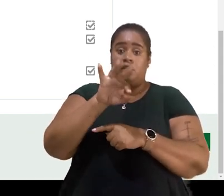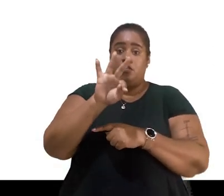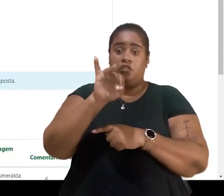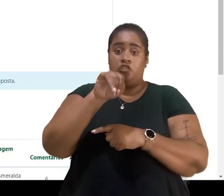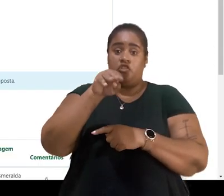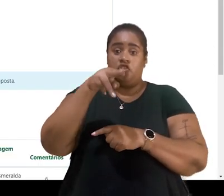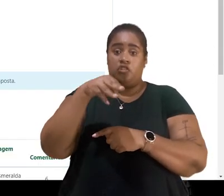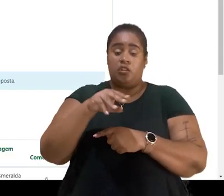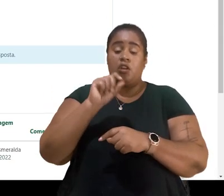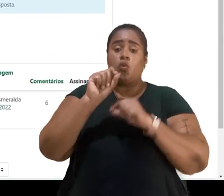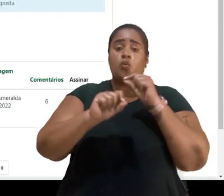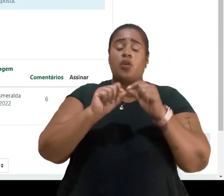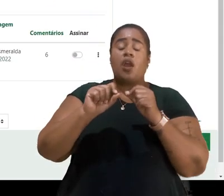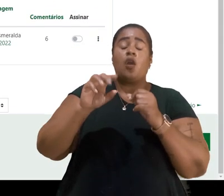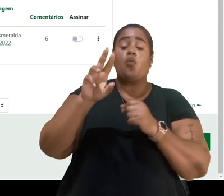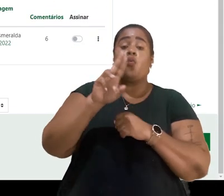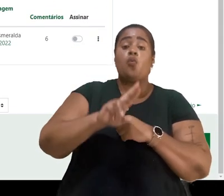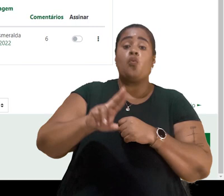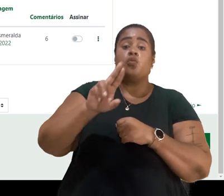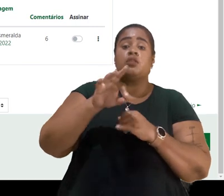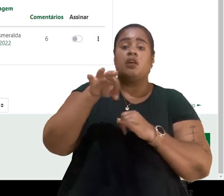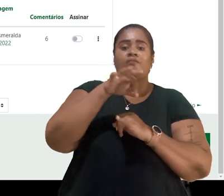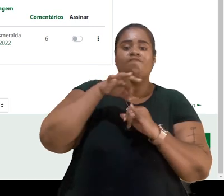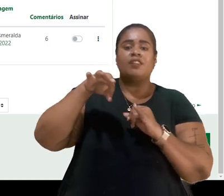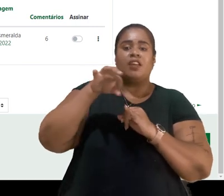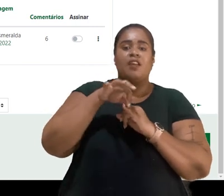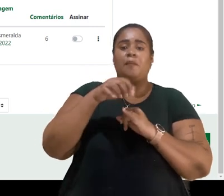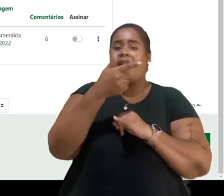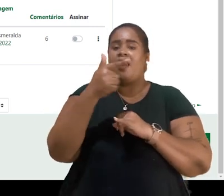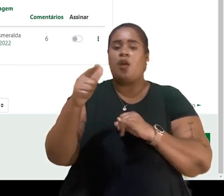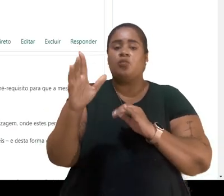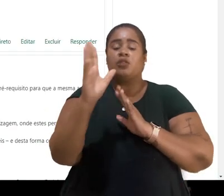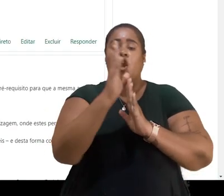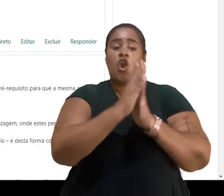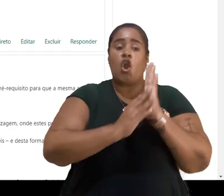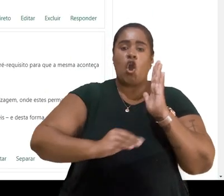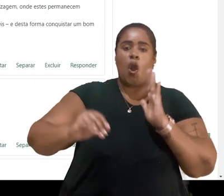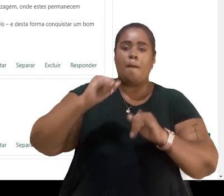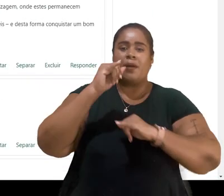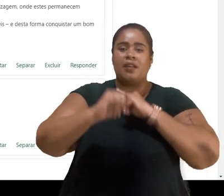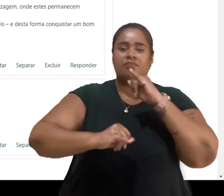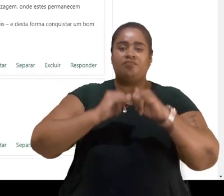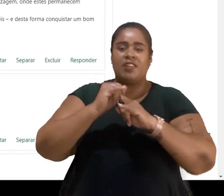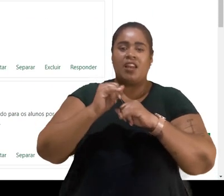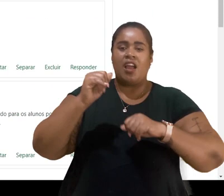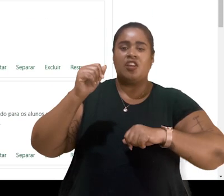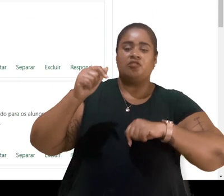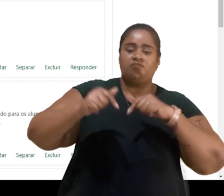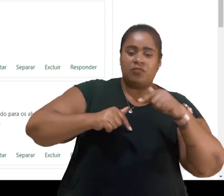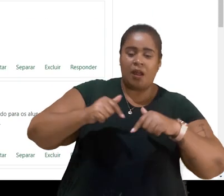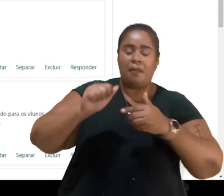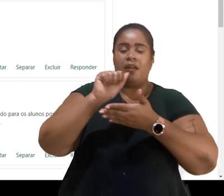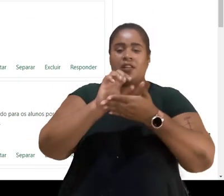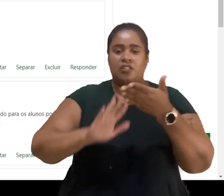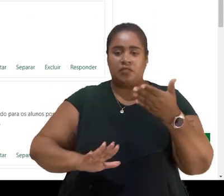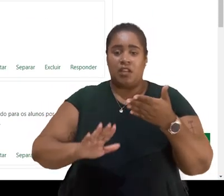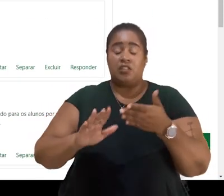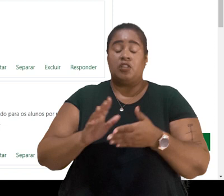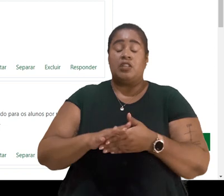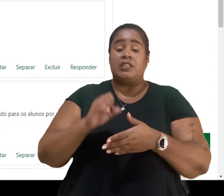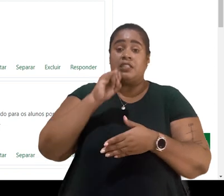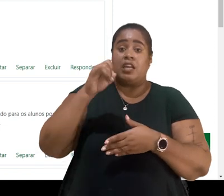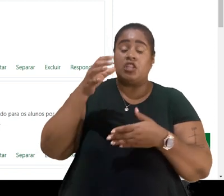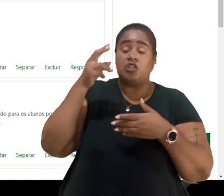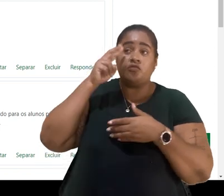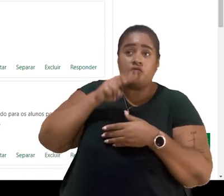plugin antiplágio utilizado pelo IFES. Então nós vamos acessar o fórum, vamos observar que a